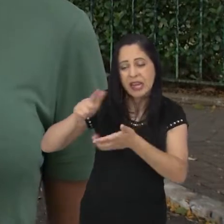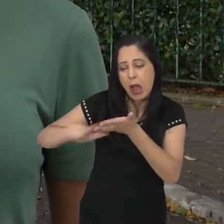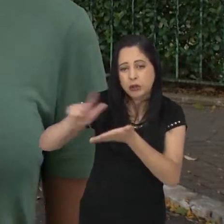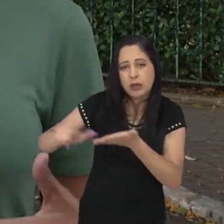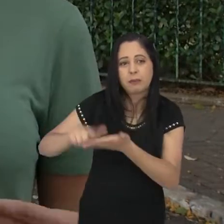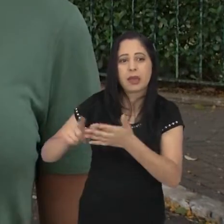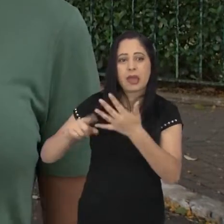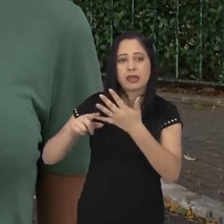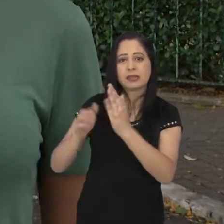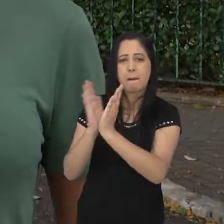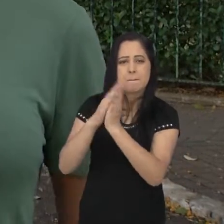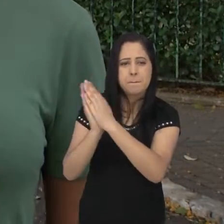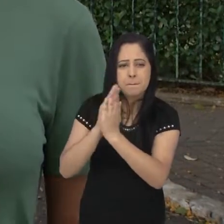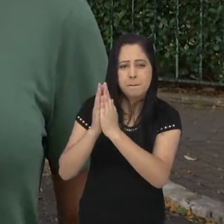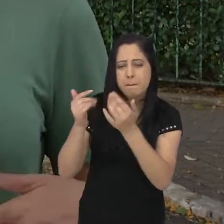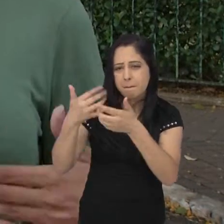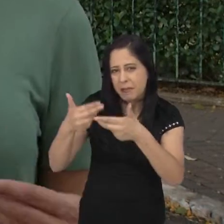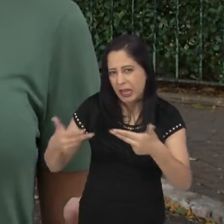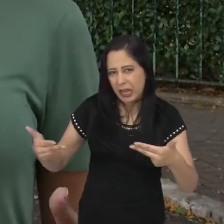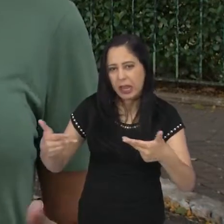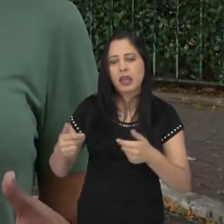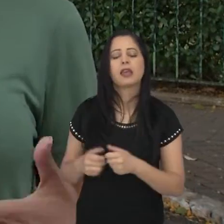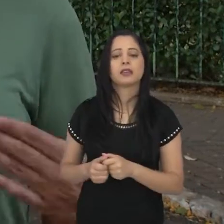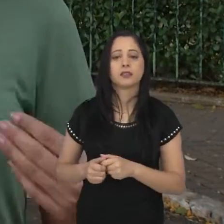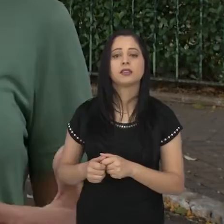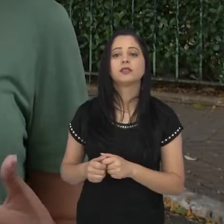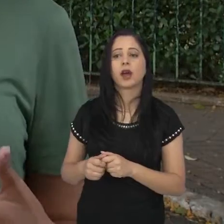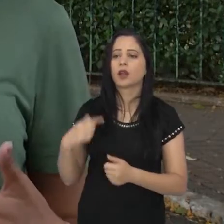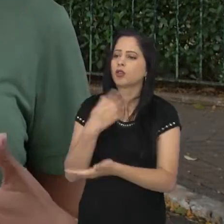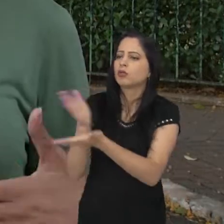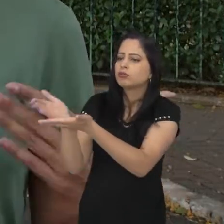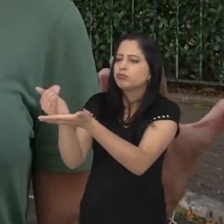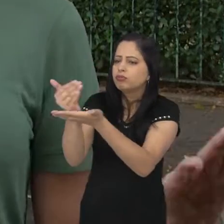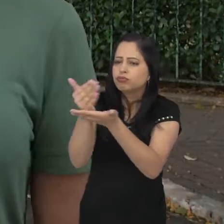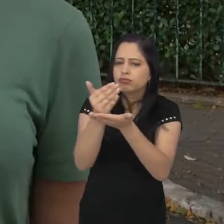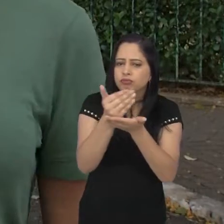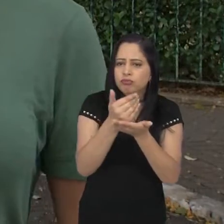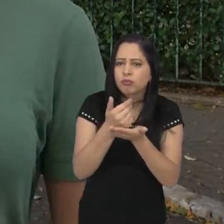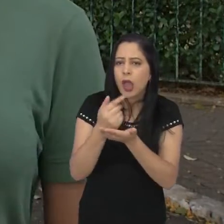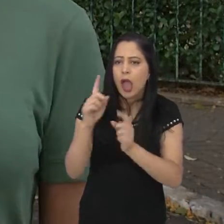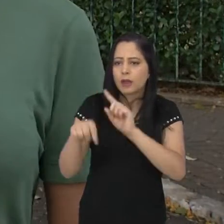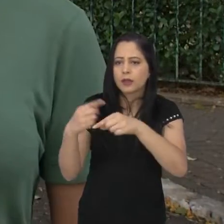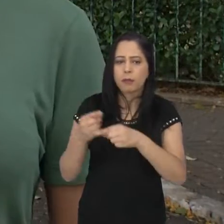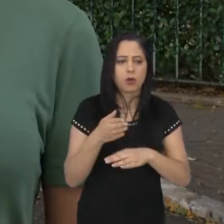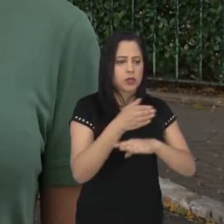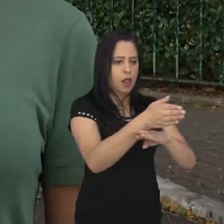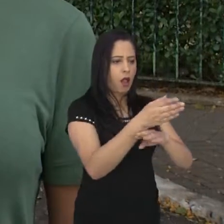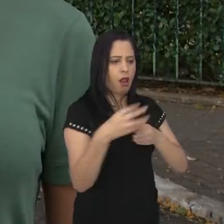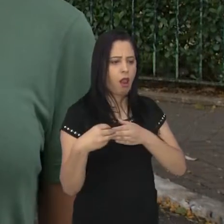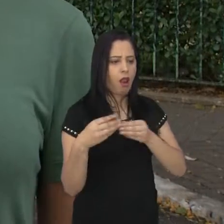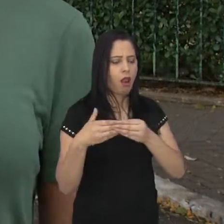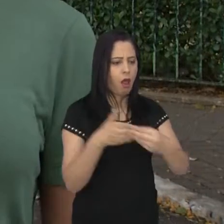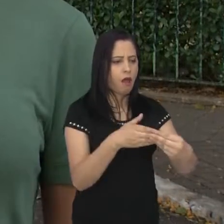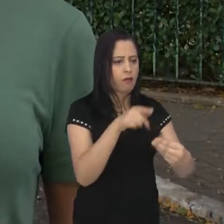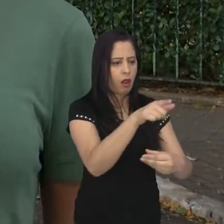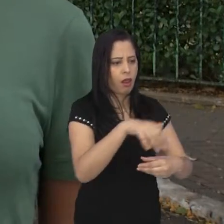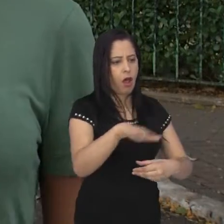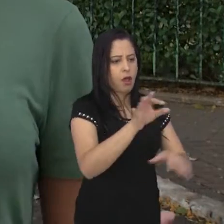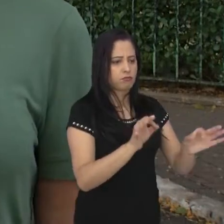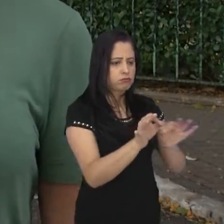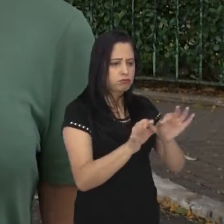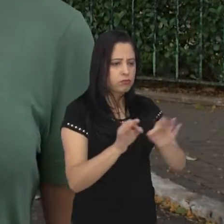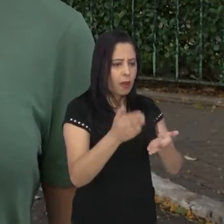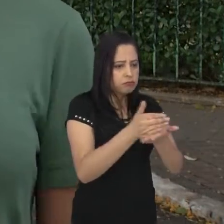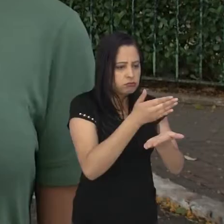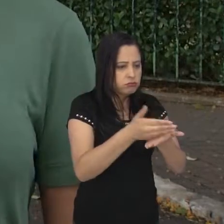limpeza, brinquedos. E a gente vai estar recolhendo esses itens e levando para o nosso centro de distribuição para facilitar